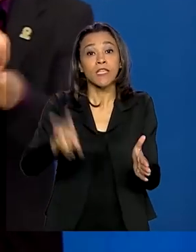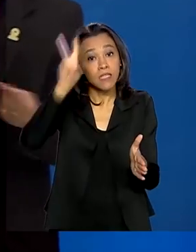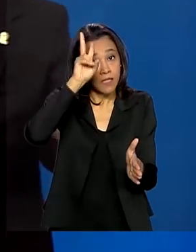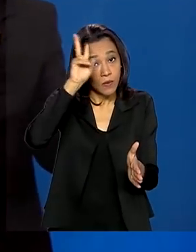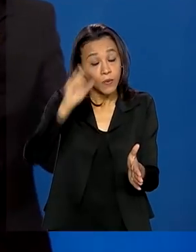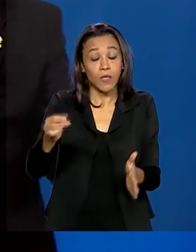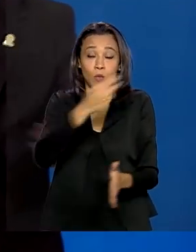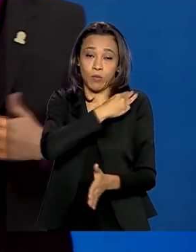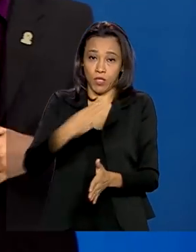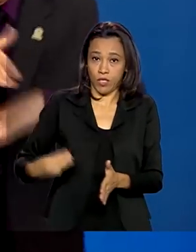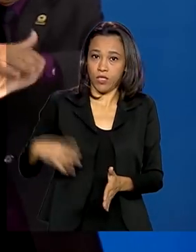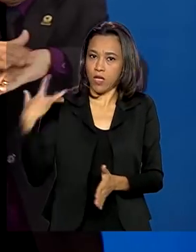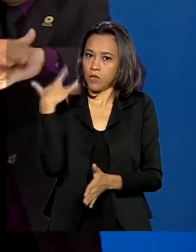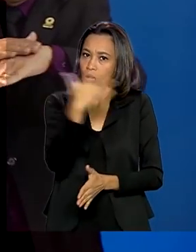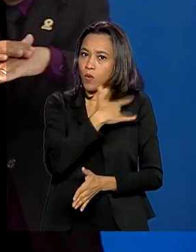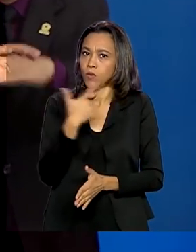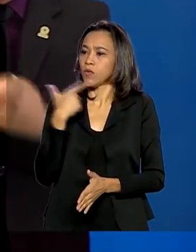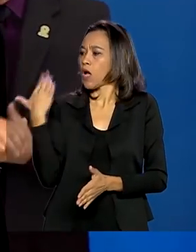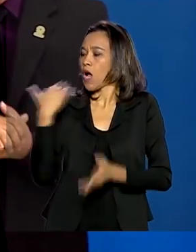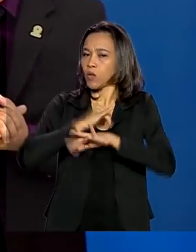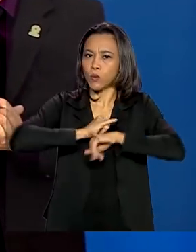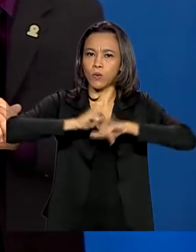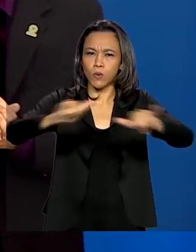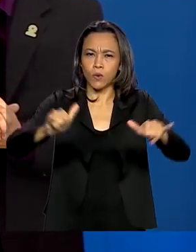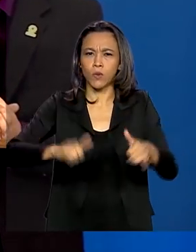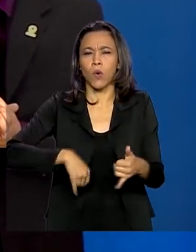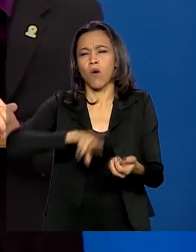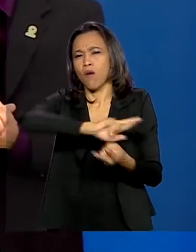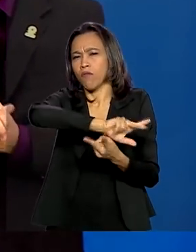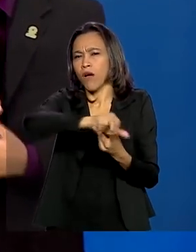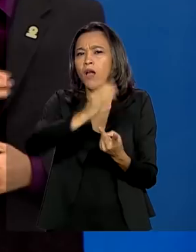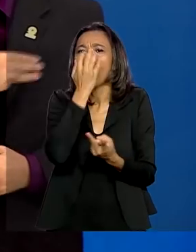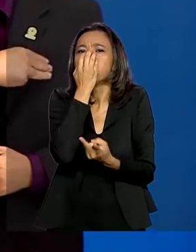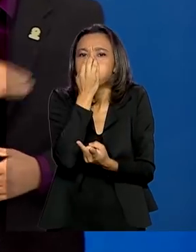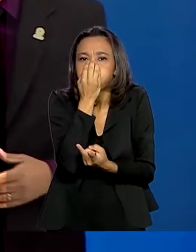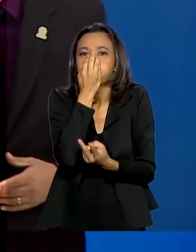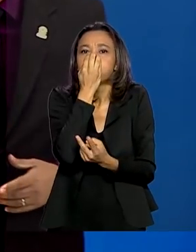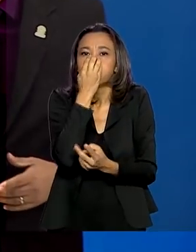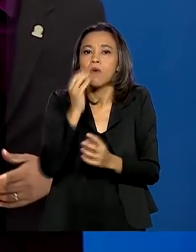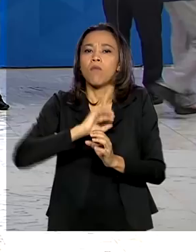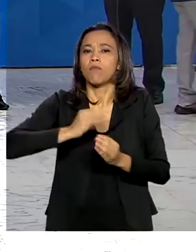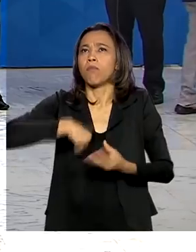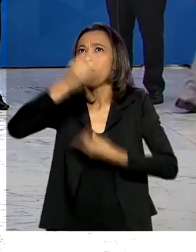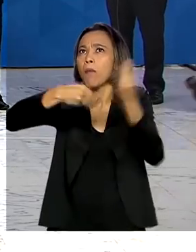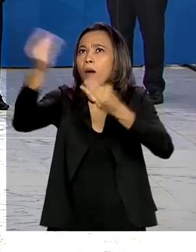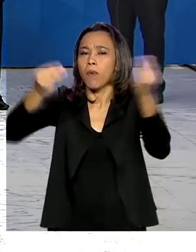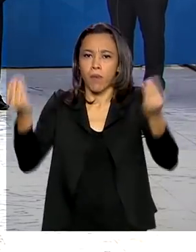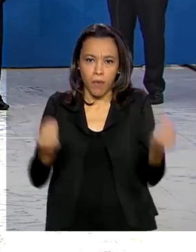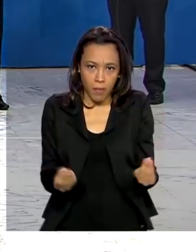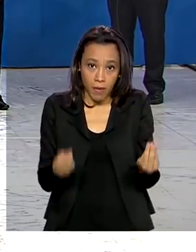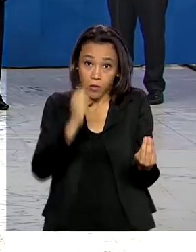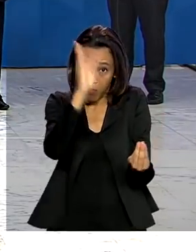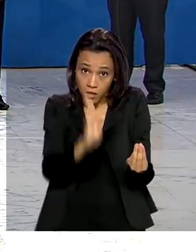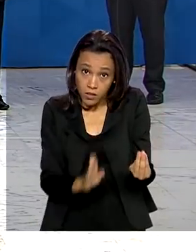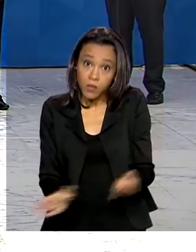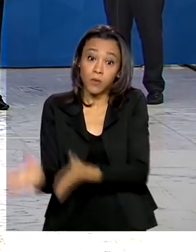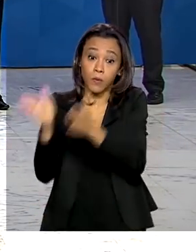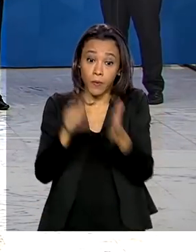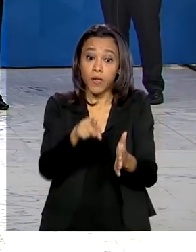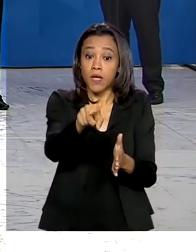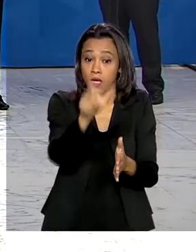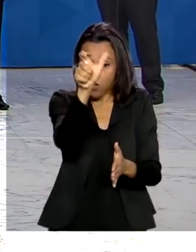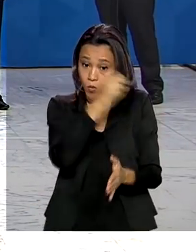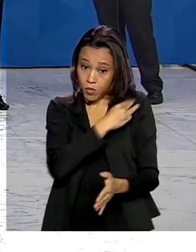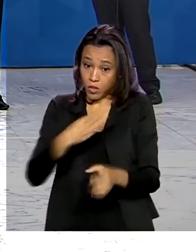ministro da Saúde anunciou a liberação de centenas de respiradores por semana no Brasil. Luiz Henrique Mandetta afirmou que